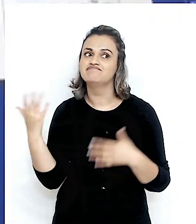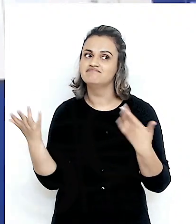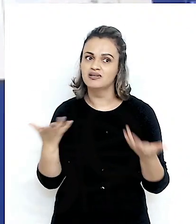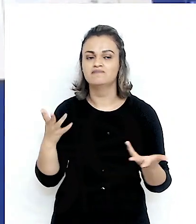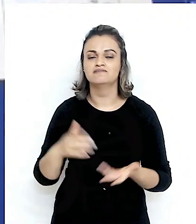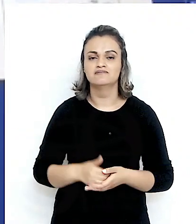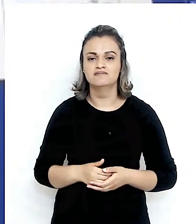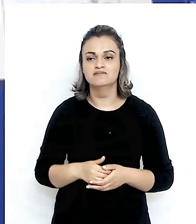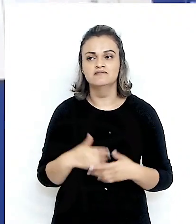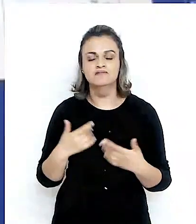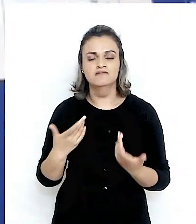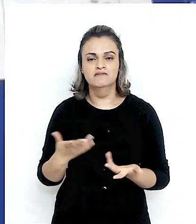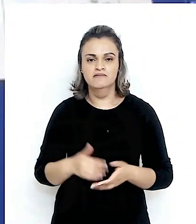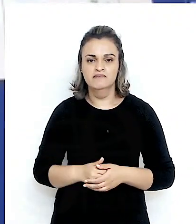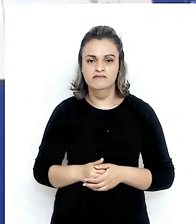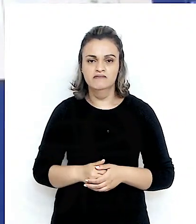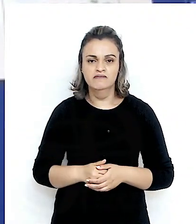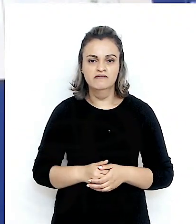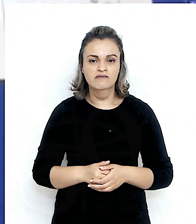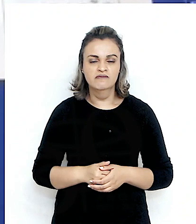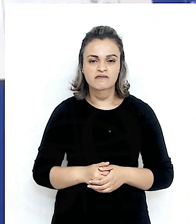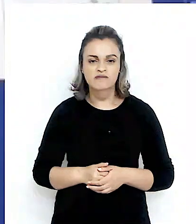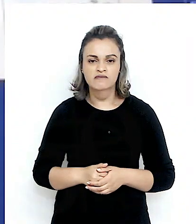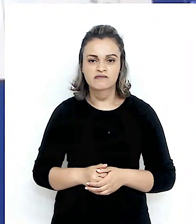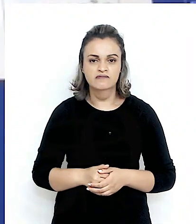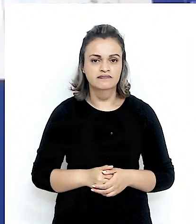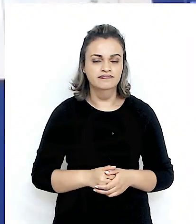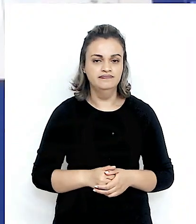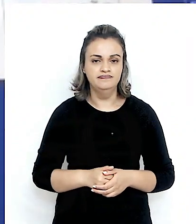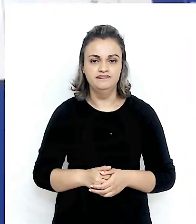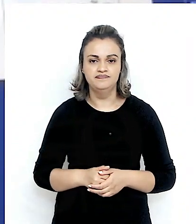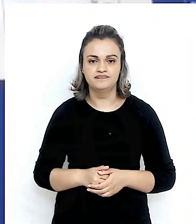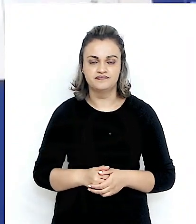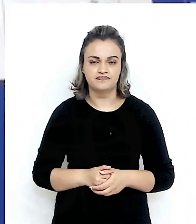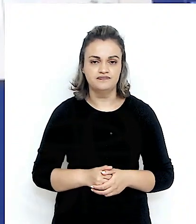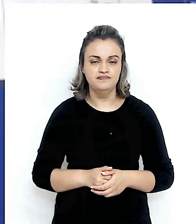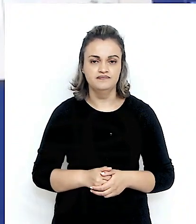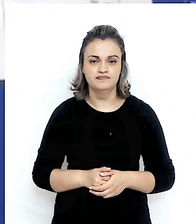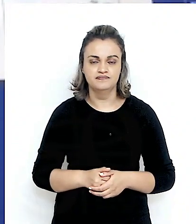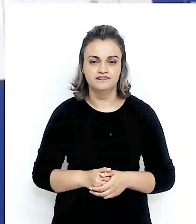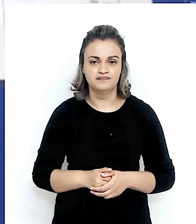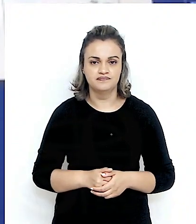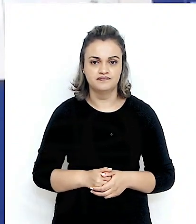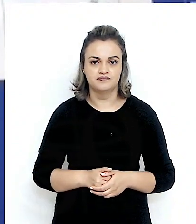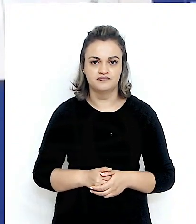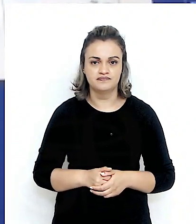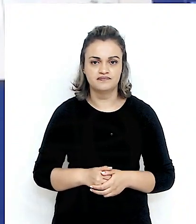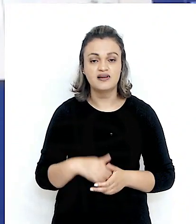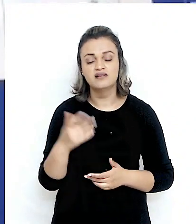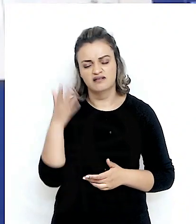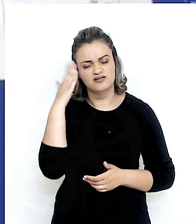então, eu acho que, eu acho que, vezes, claro, novas